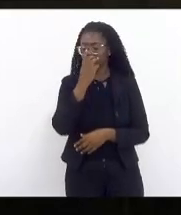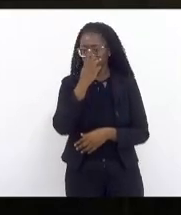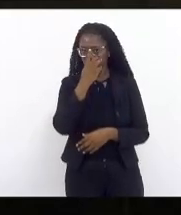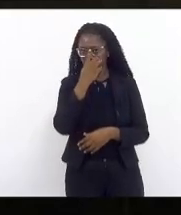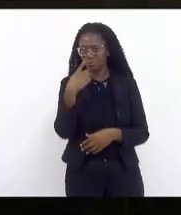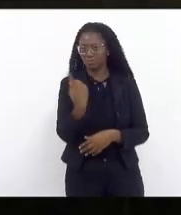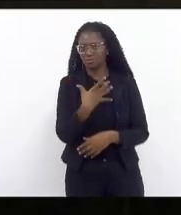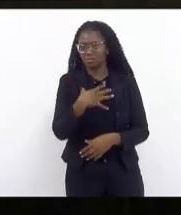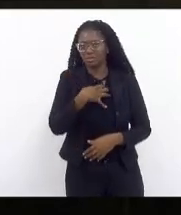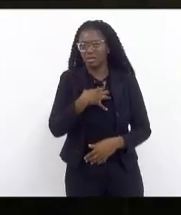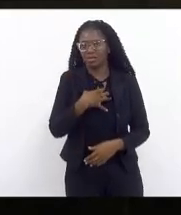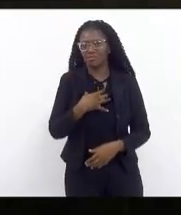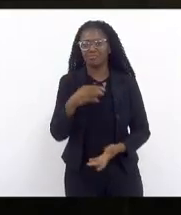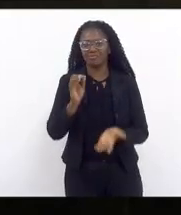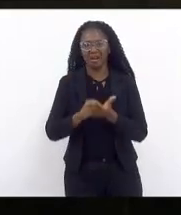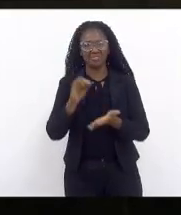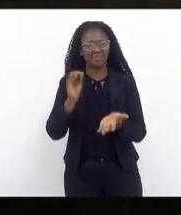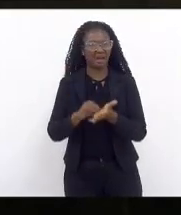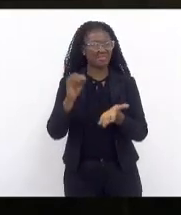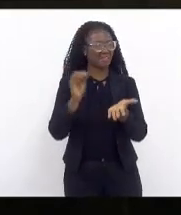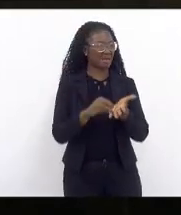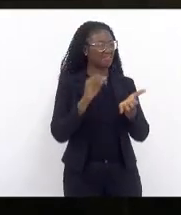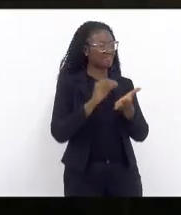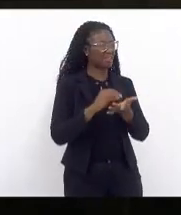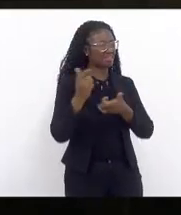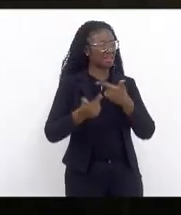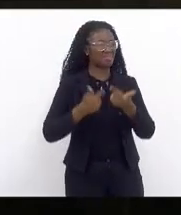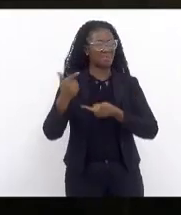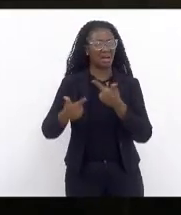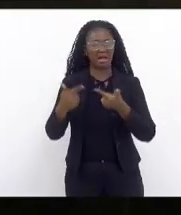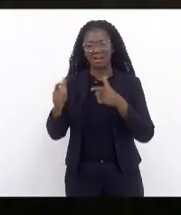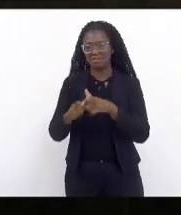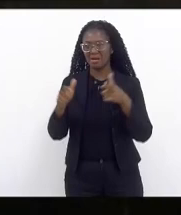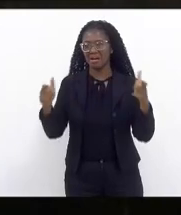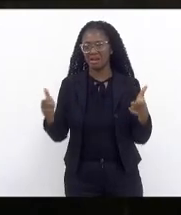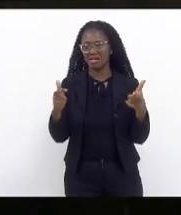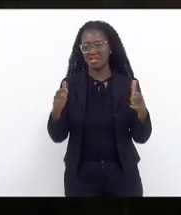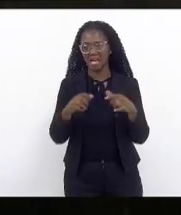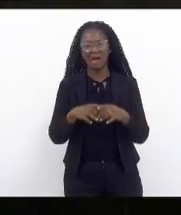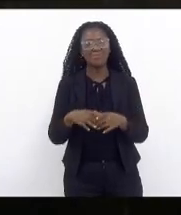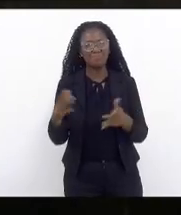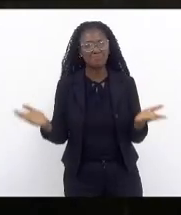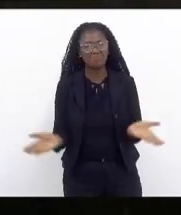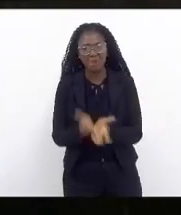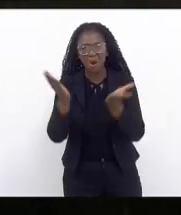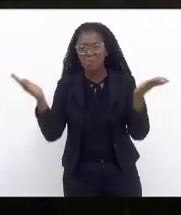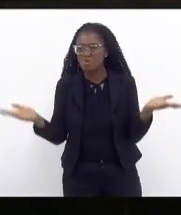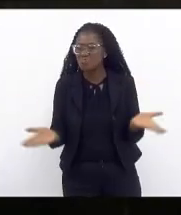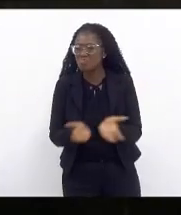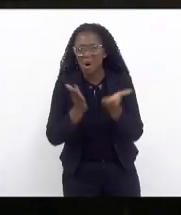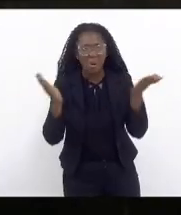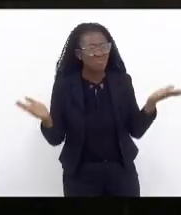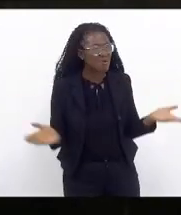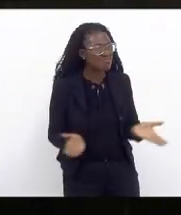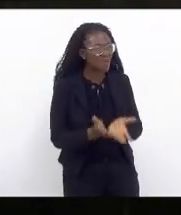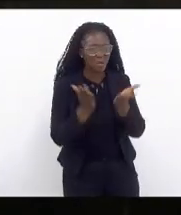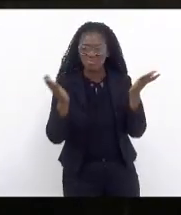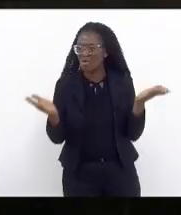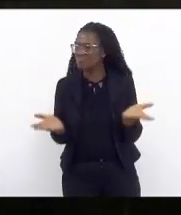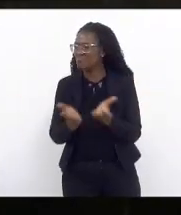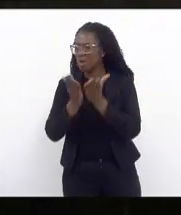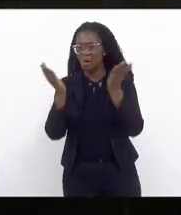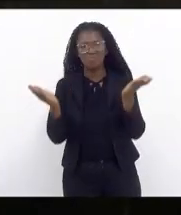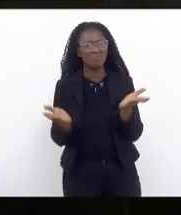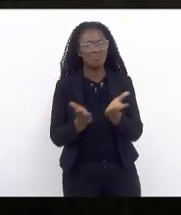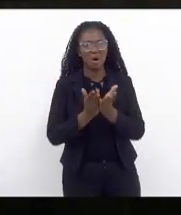desemprego cresceu o aumento da população na linha de pobreza enorme para o estado do Rio de Janeiro e aí algumas